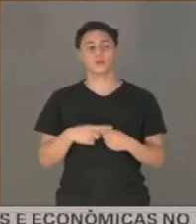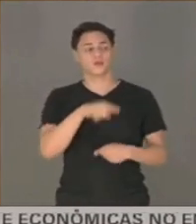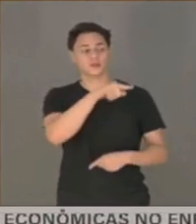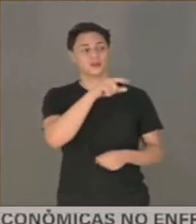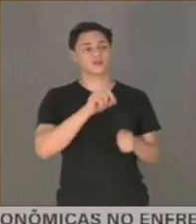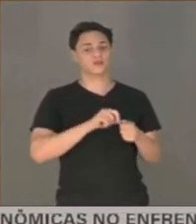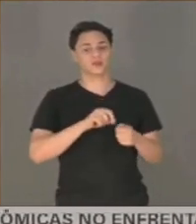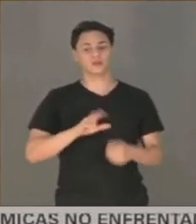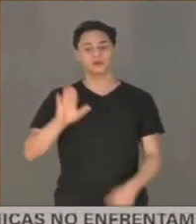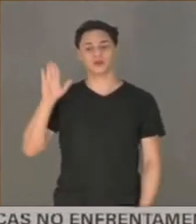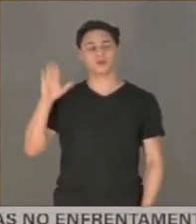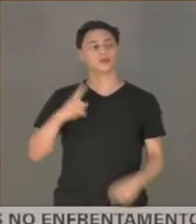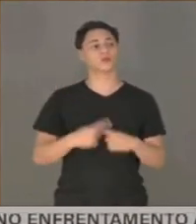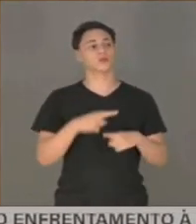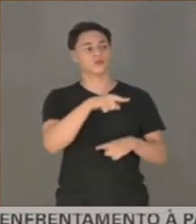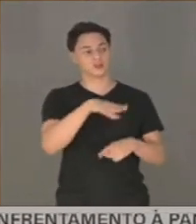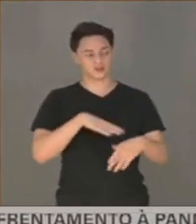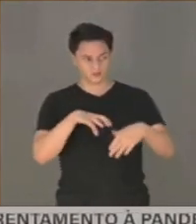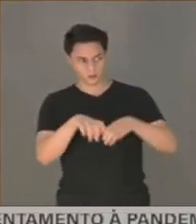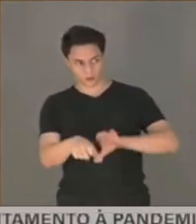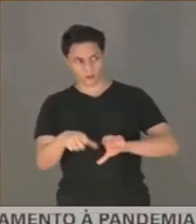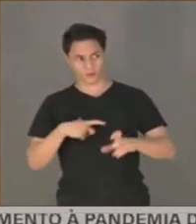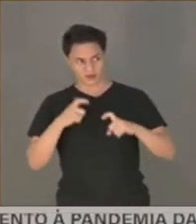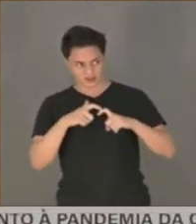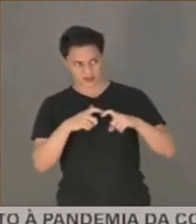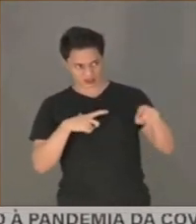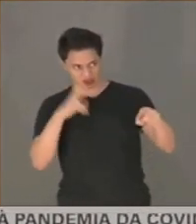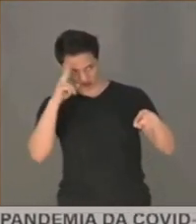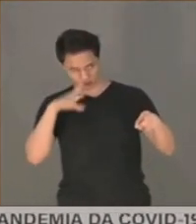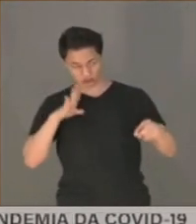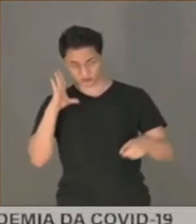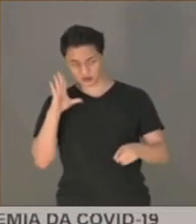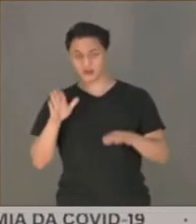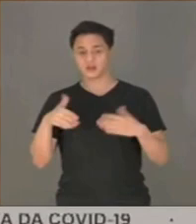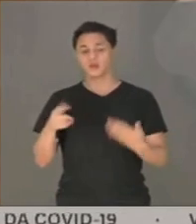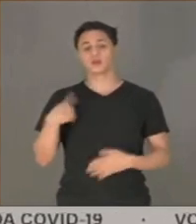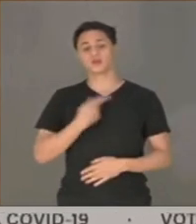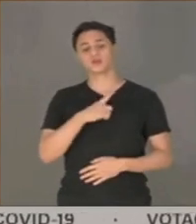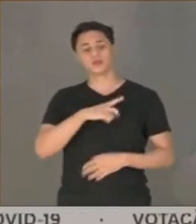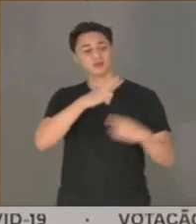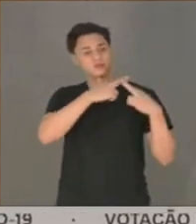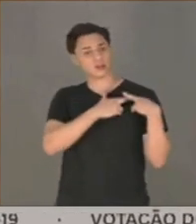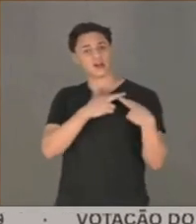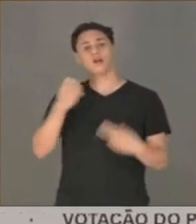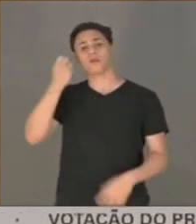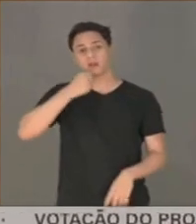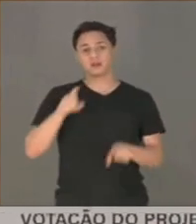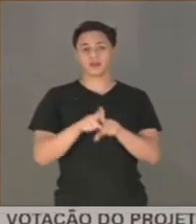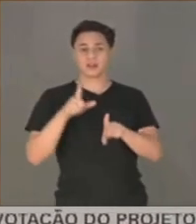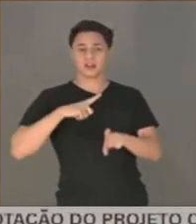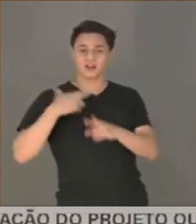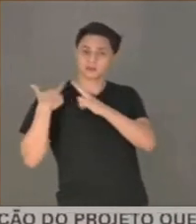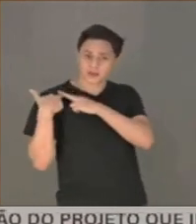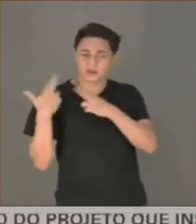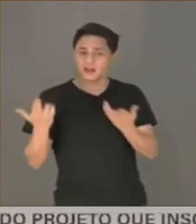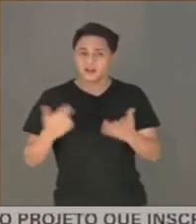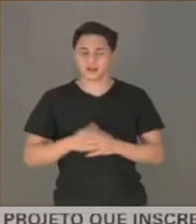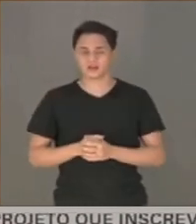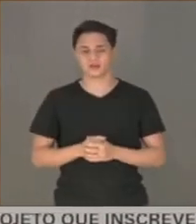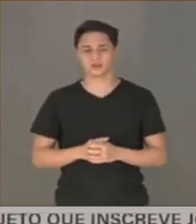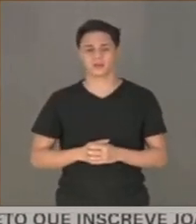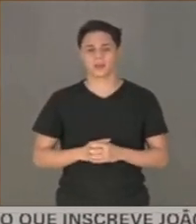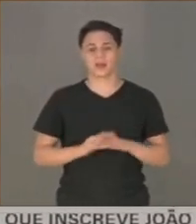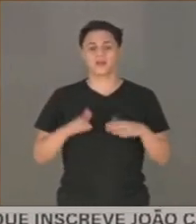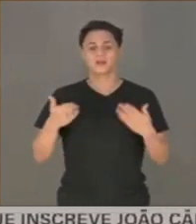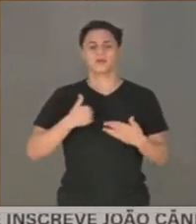juramento quando fez um curso de medicina. Nós temos uma responsabilidade, os senadores têm uma responsabilidade aqui nessa Casa. Então,